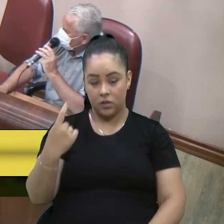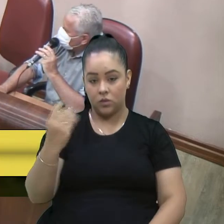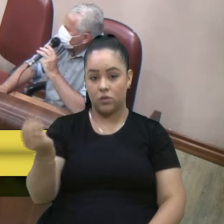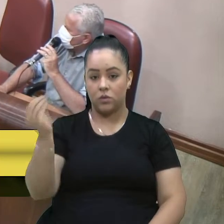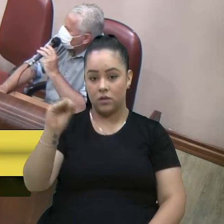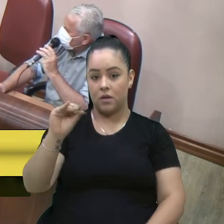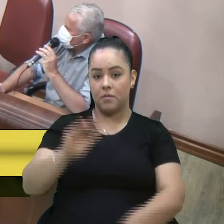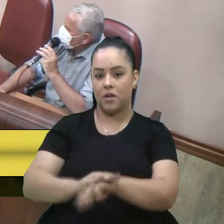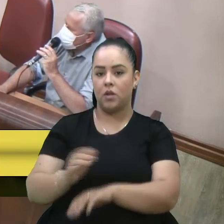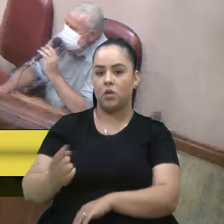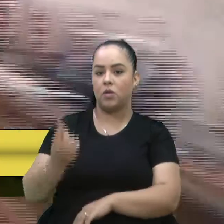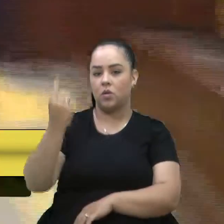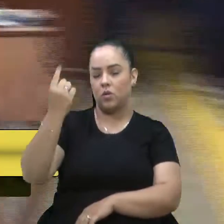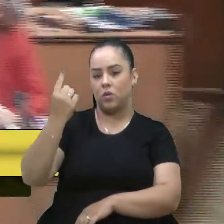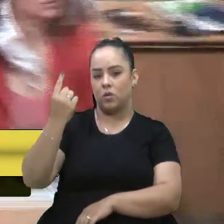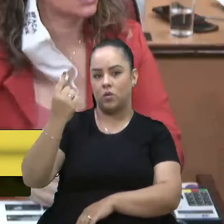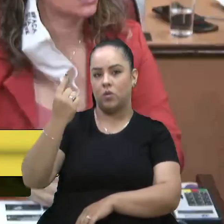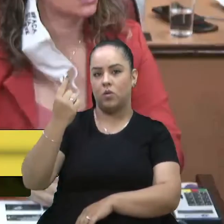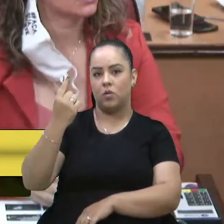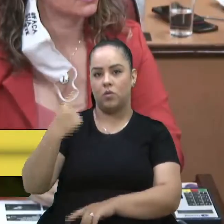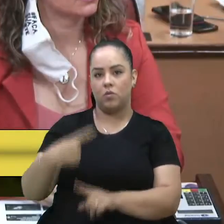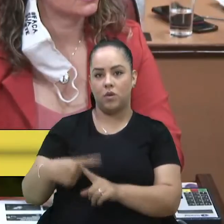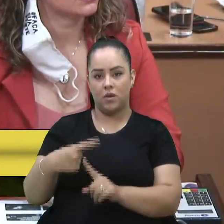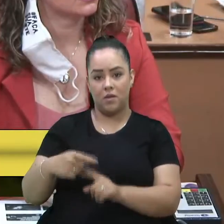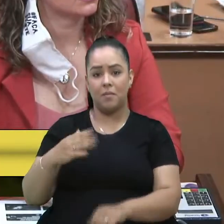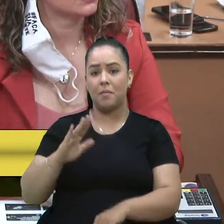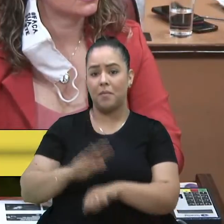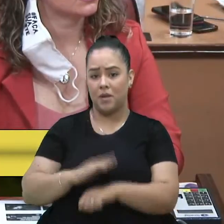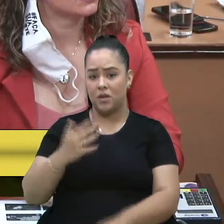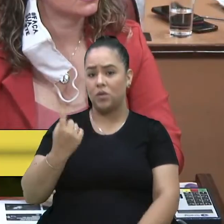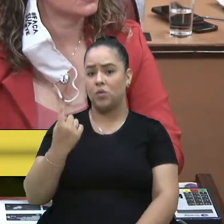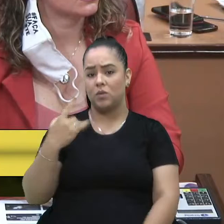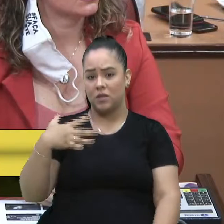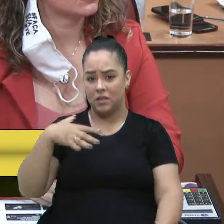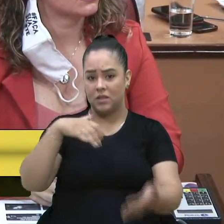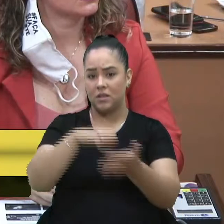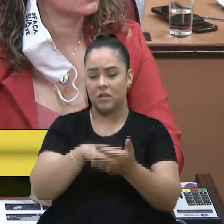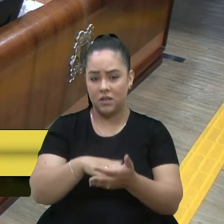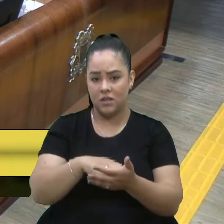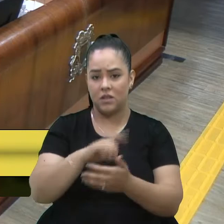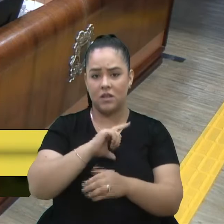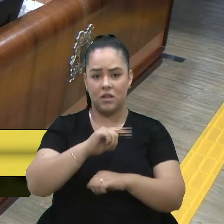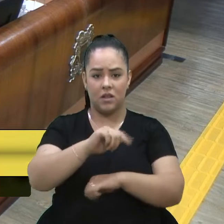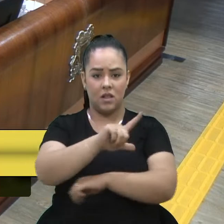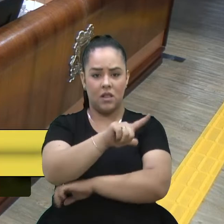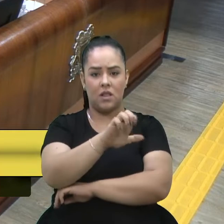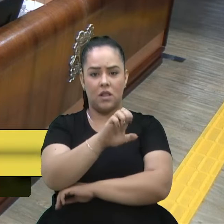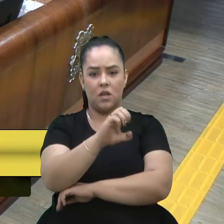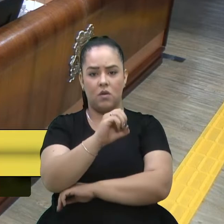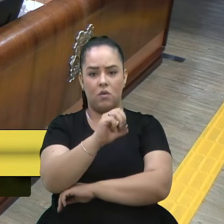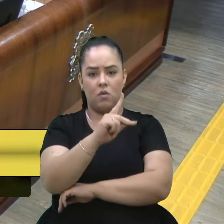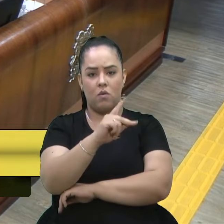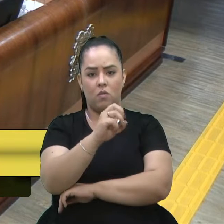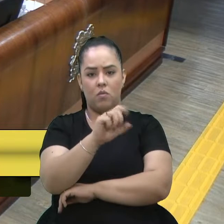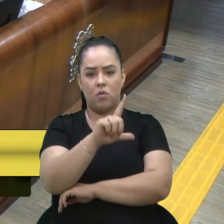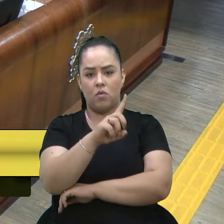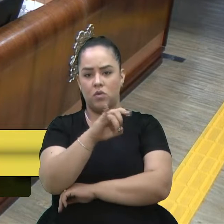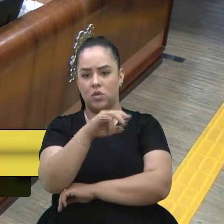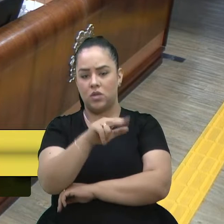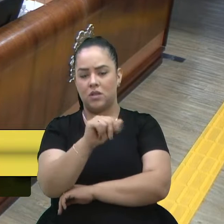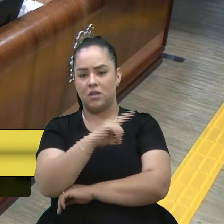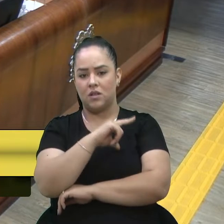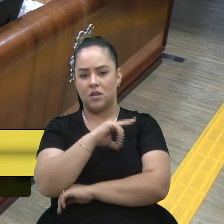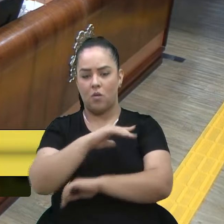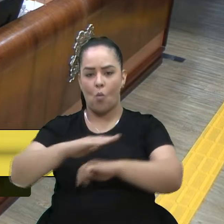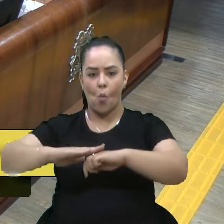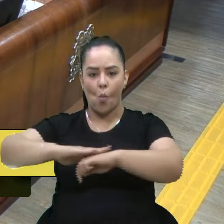porque segunda-feira, mais um na sua conta, que deu mais um acidente segunda-feira. A Travessão Leopoldina foi pavimentada no governo